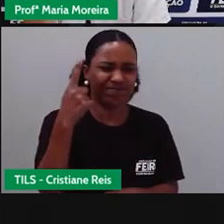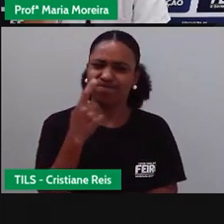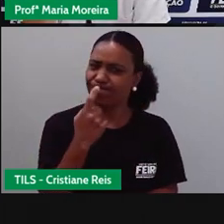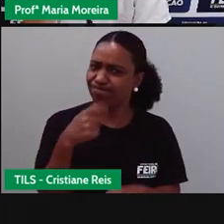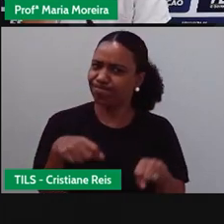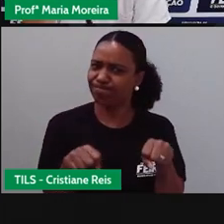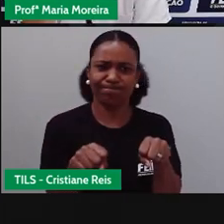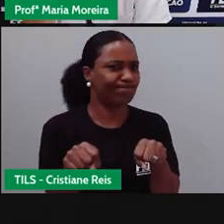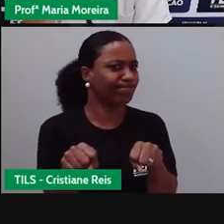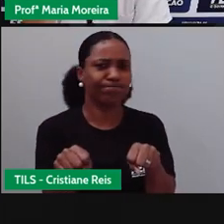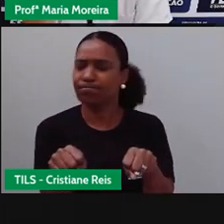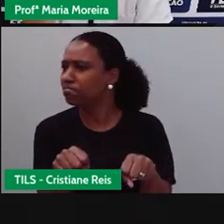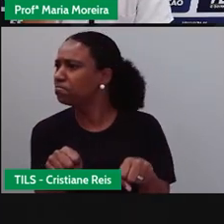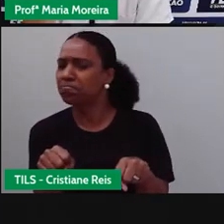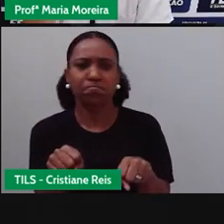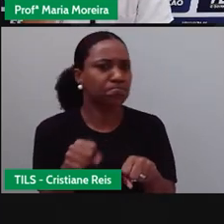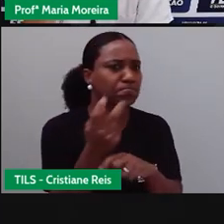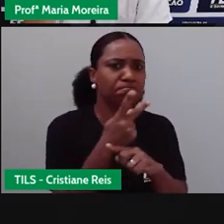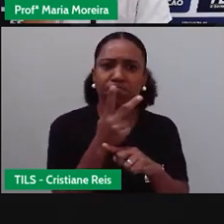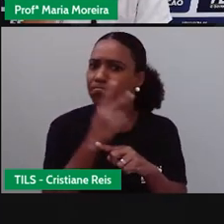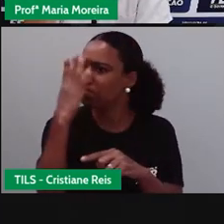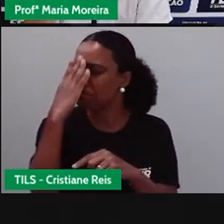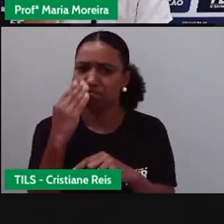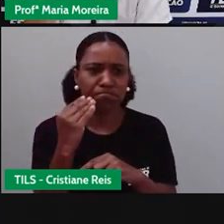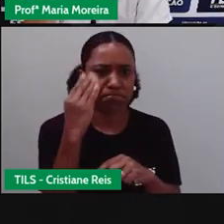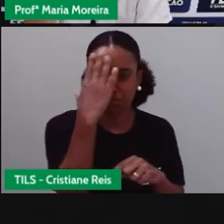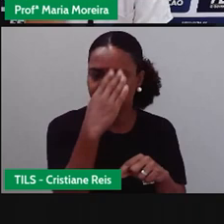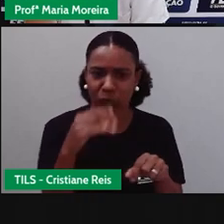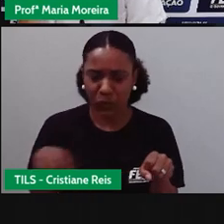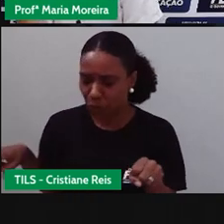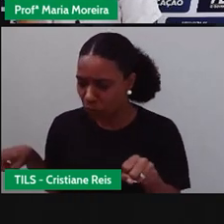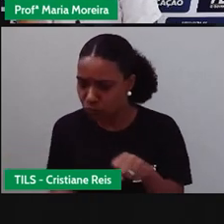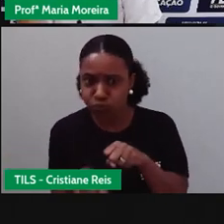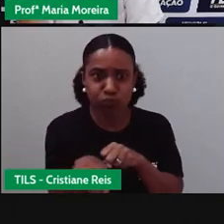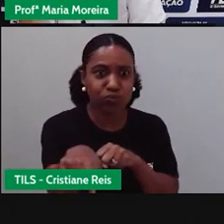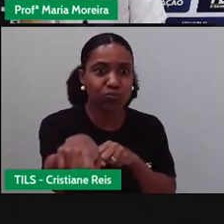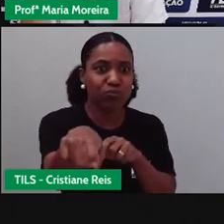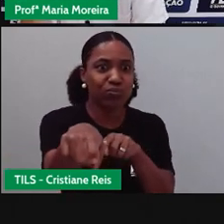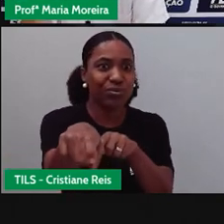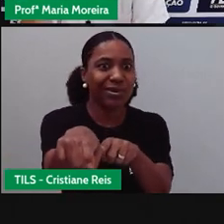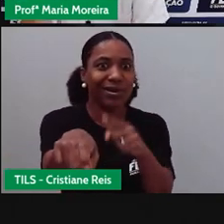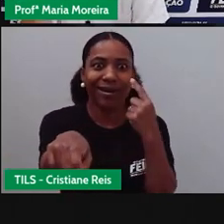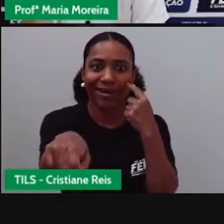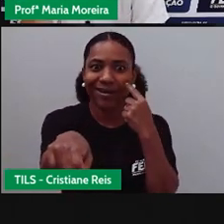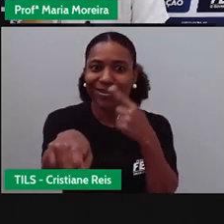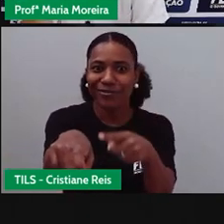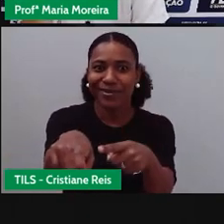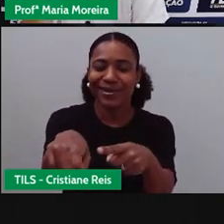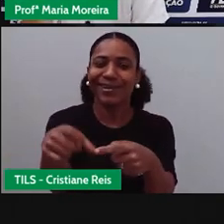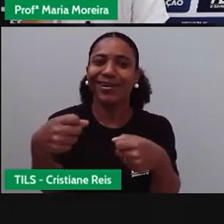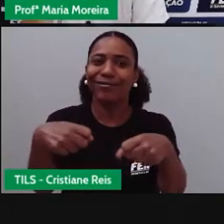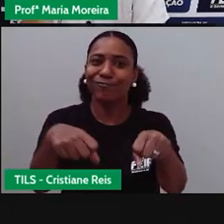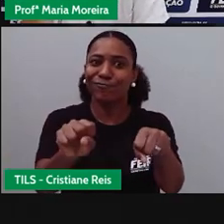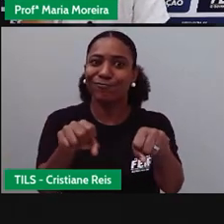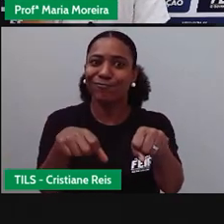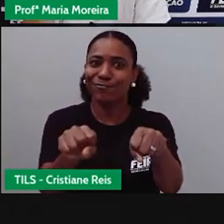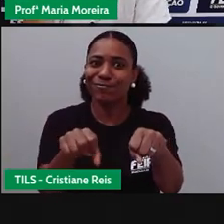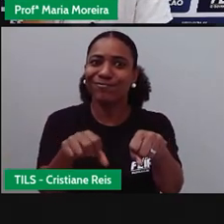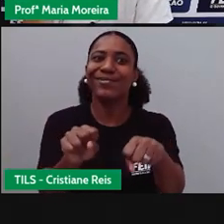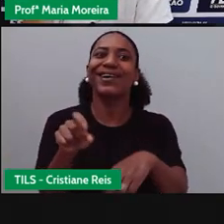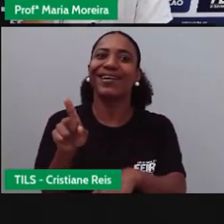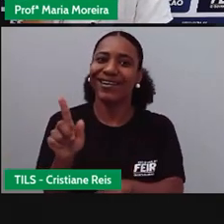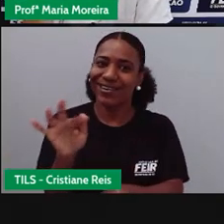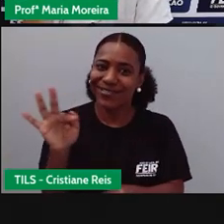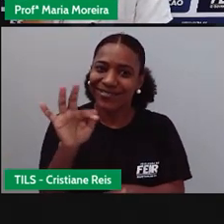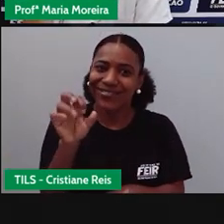oxe, e cadê? E cadê? E toma ele para procurar. E nada. E aí, de repente, passou do meu lado. Aí eu fiz, nossa, Feira tem,